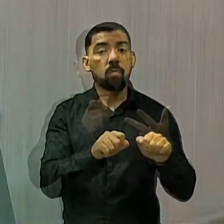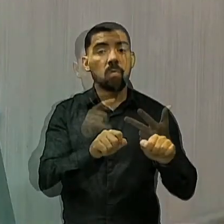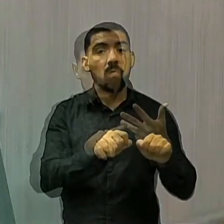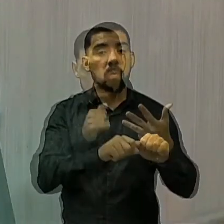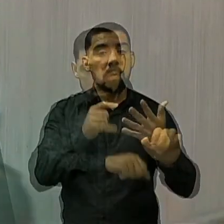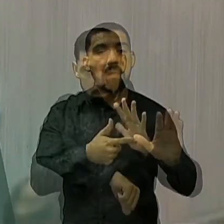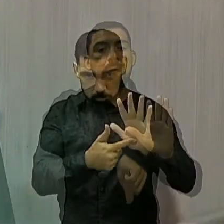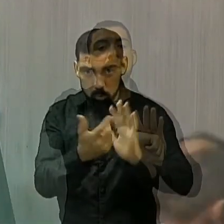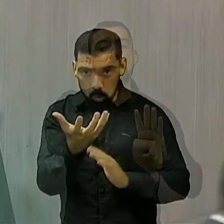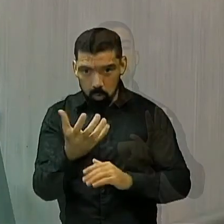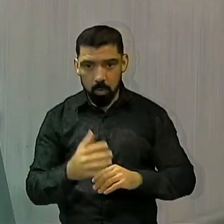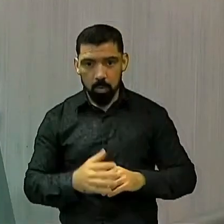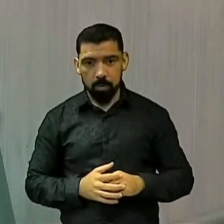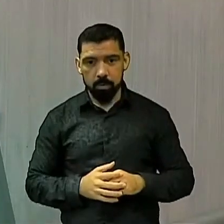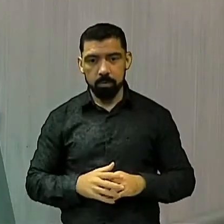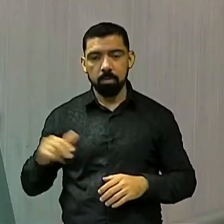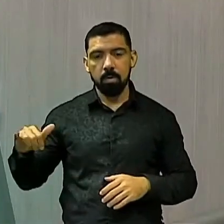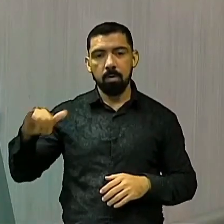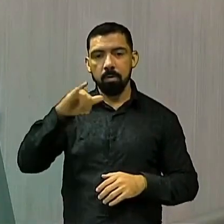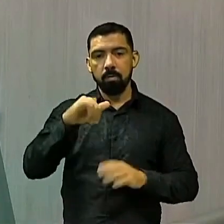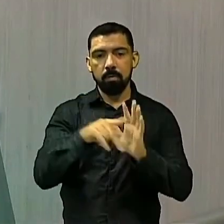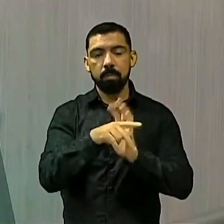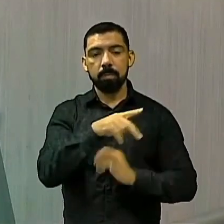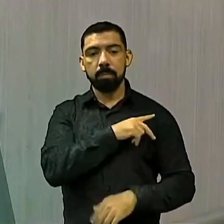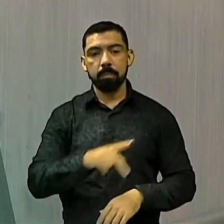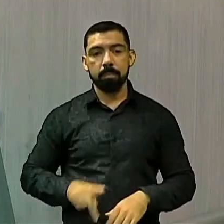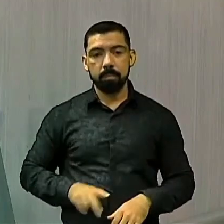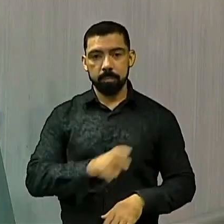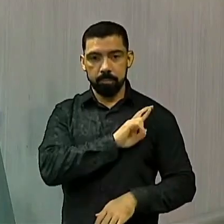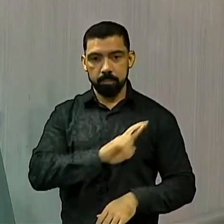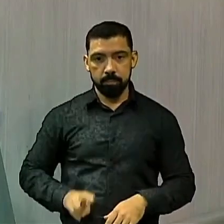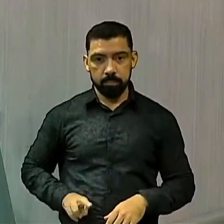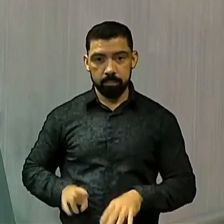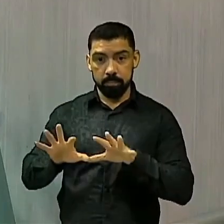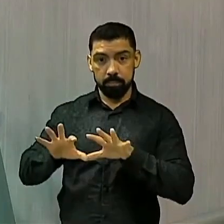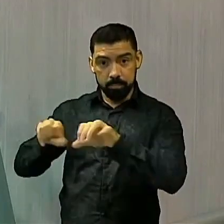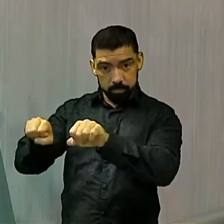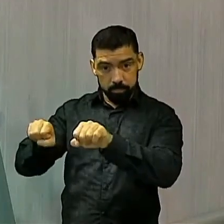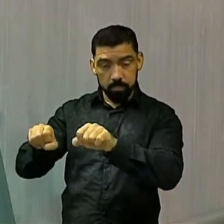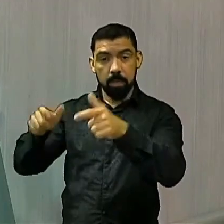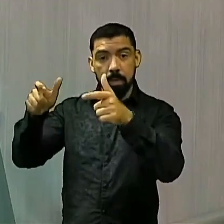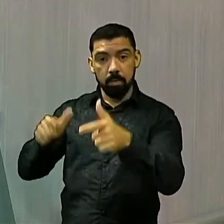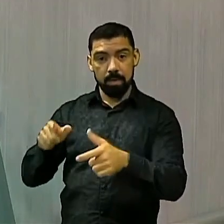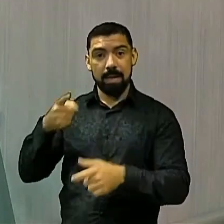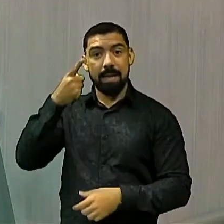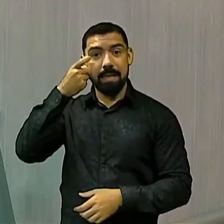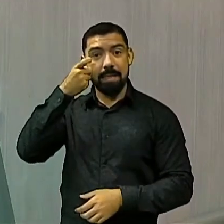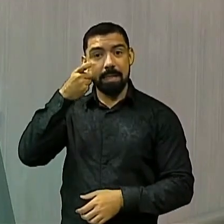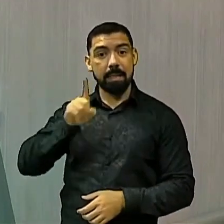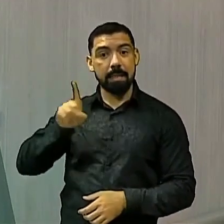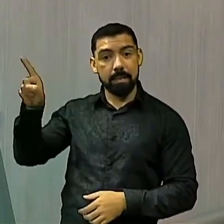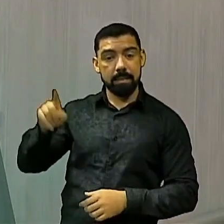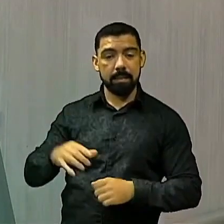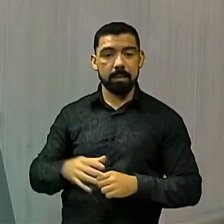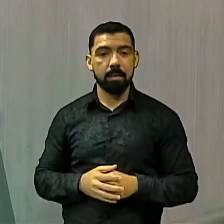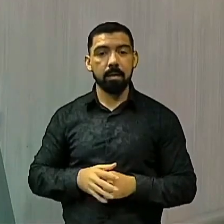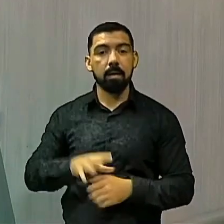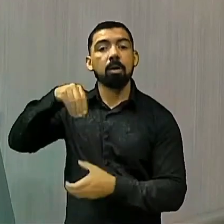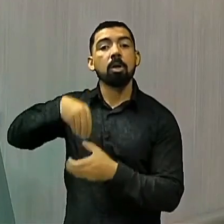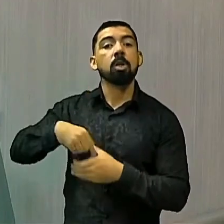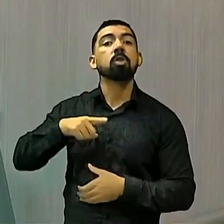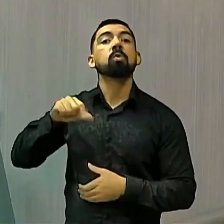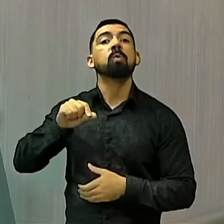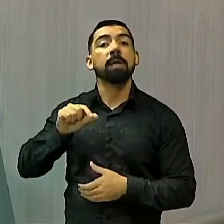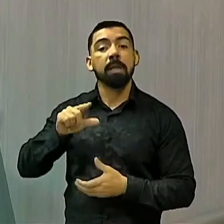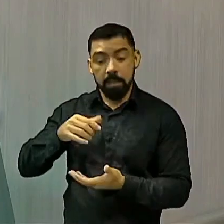crime. O avião da Presidência da República, que foi preso lá na Espanha, cocaína,